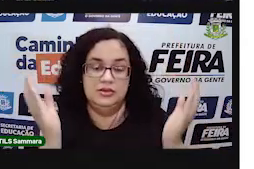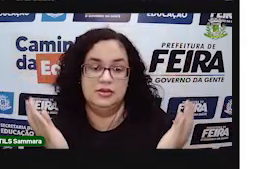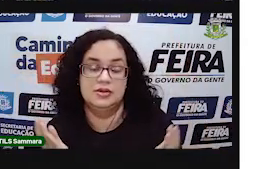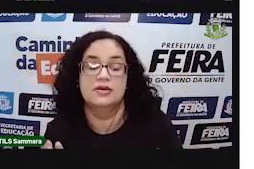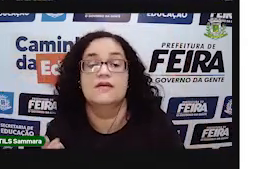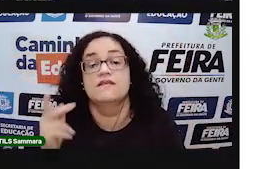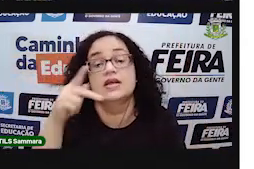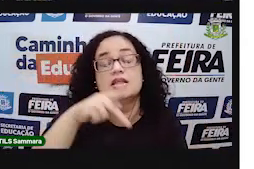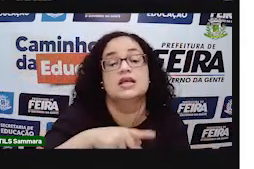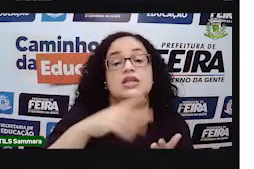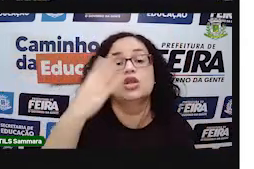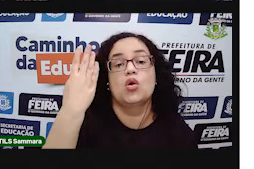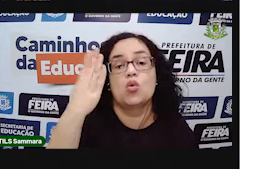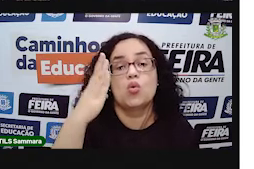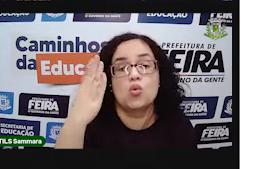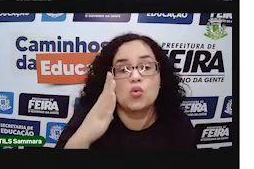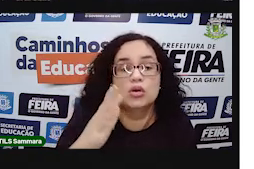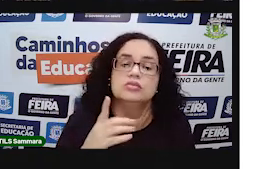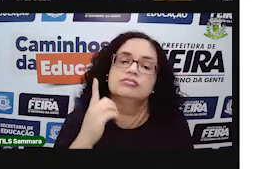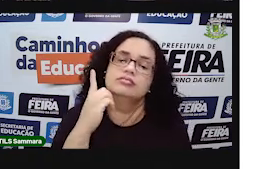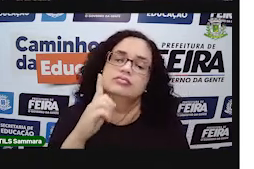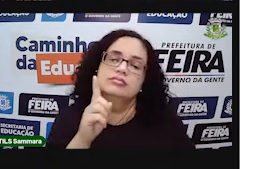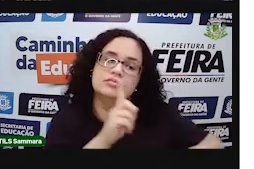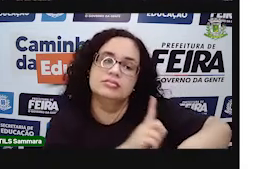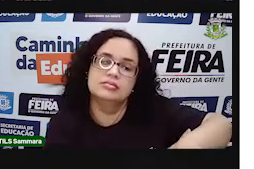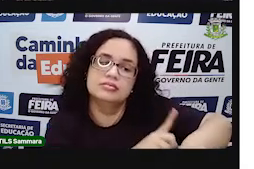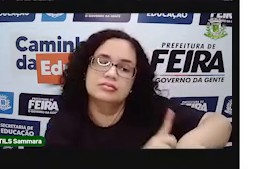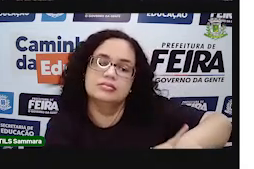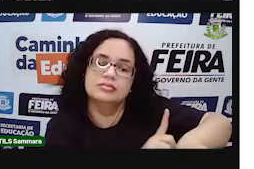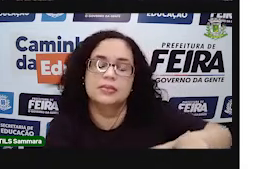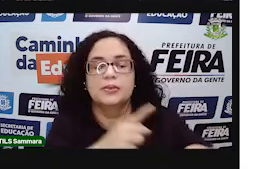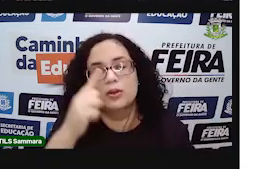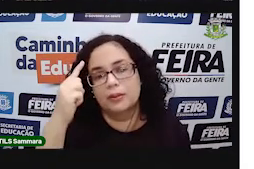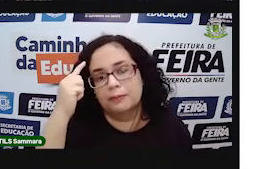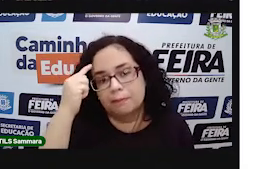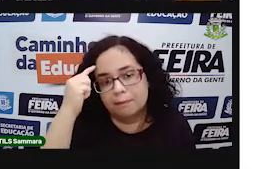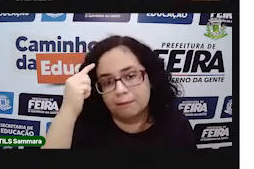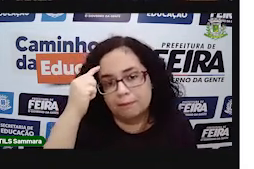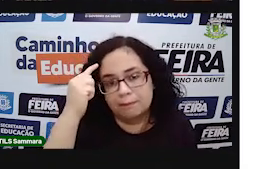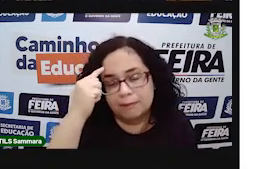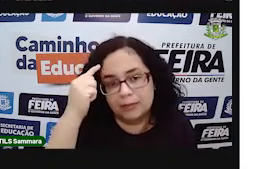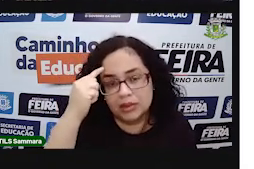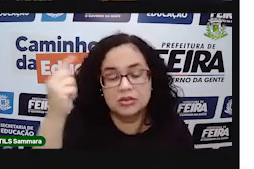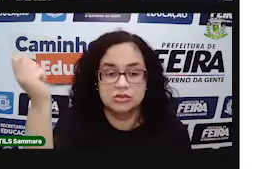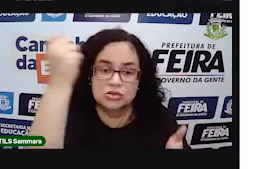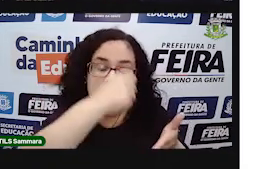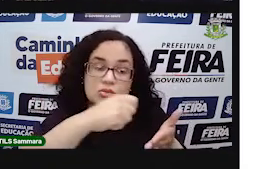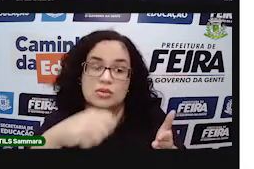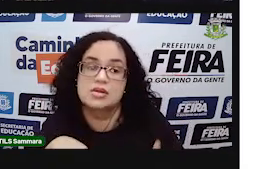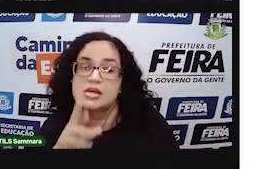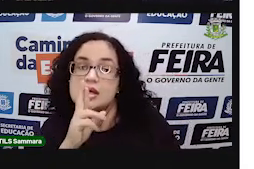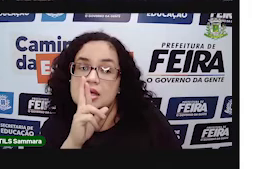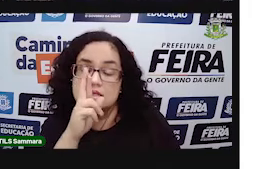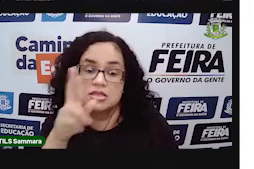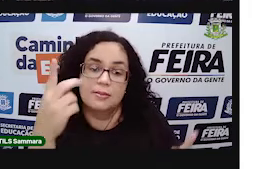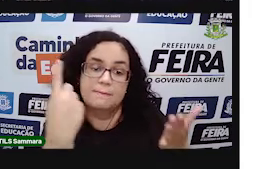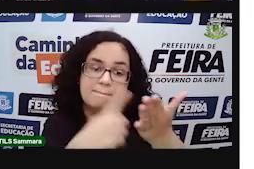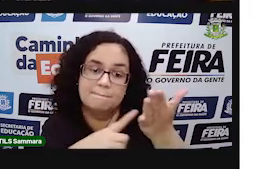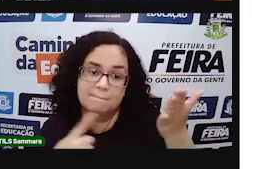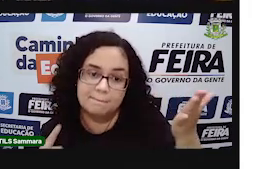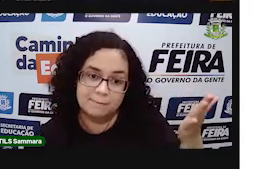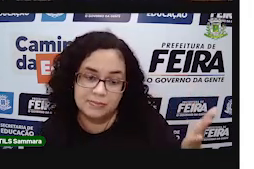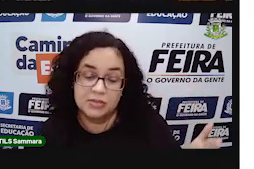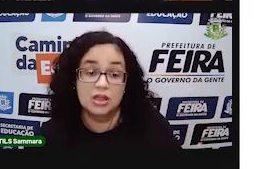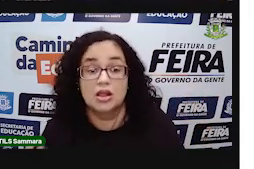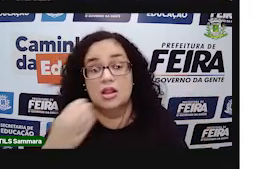ou falso? Vou te dar algum tempinho aí para você pensar, para você anotar essa sua resposta em um caderno